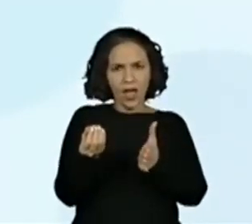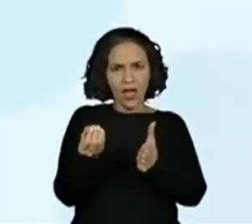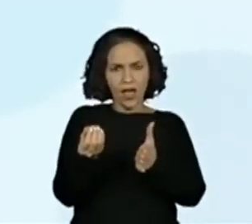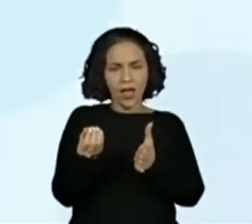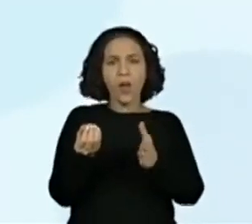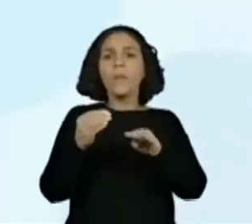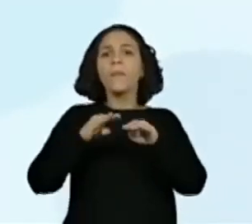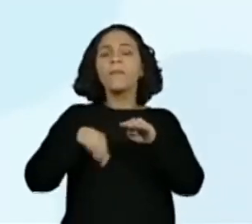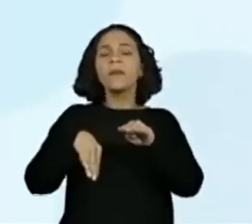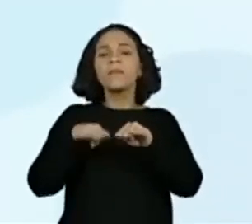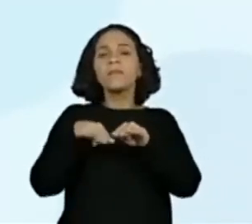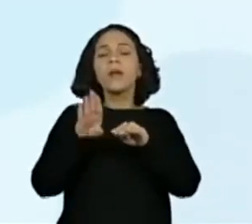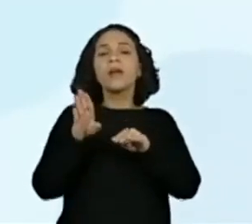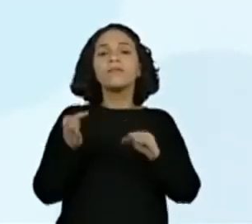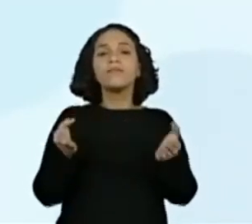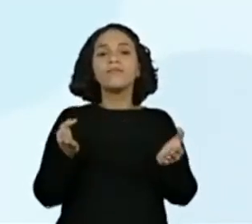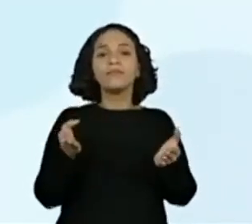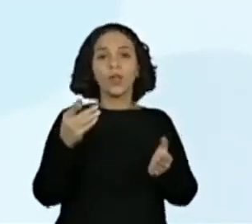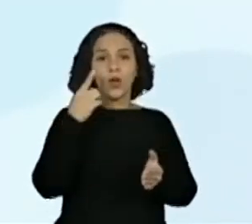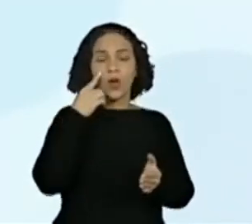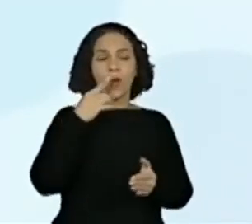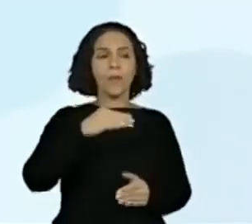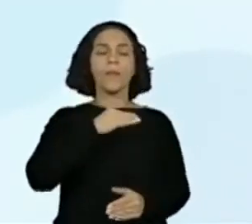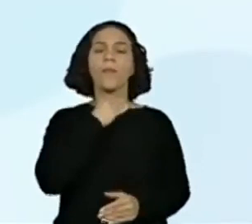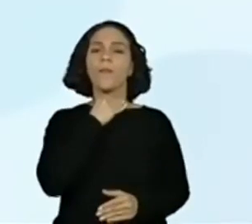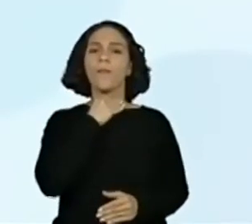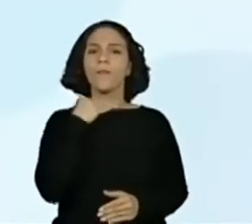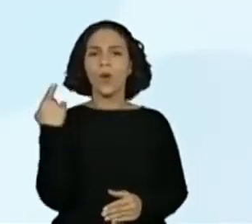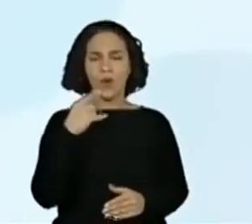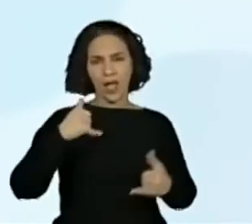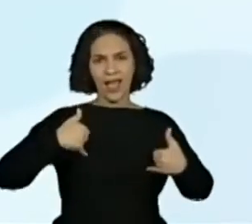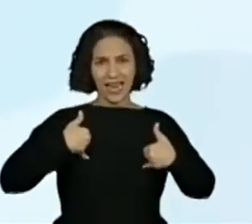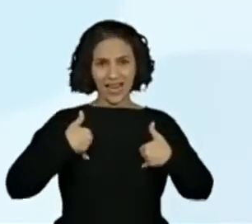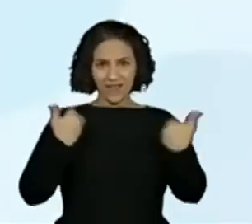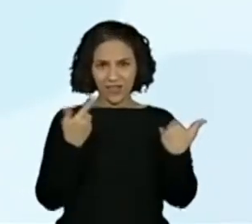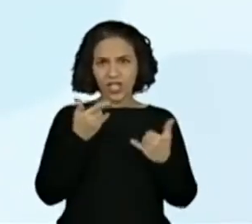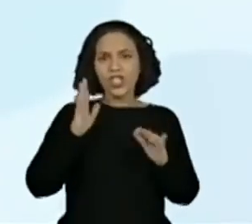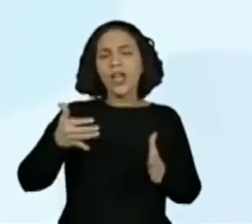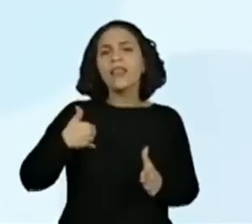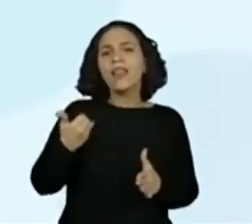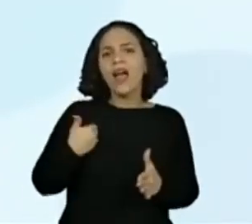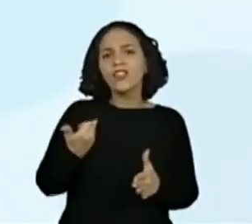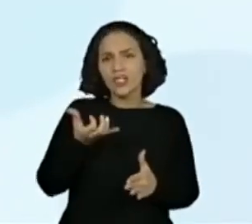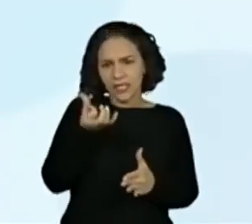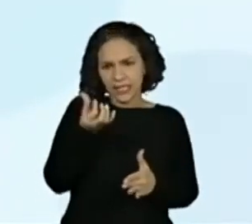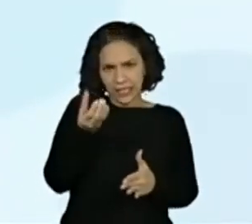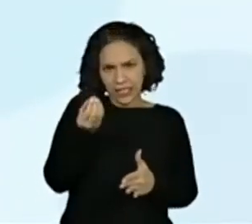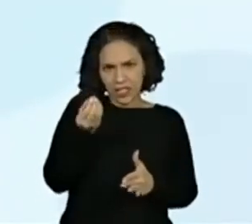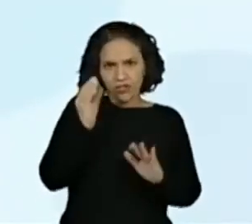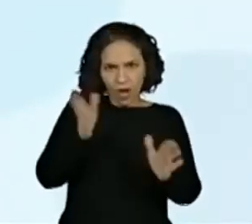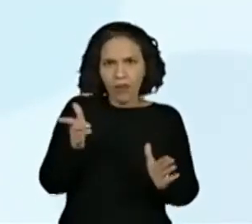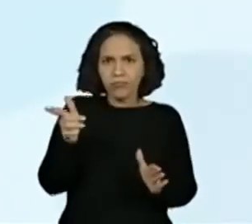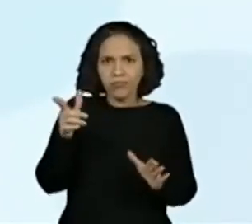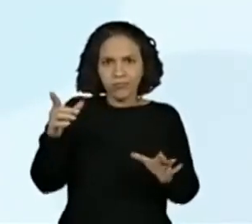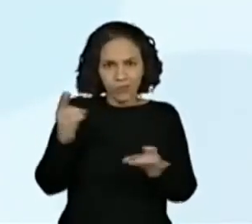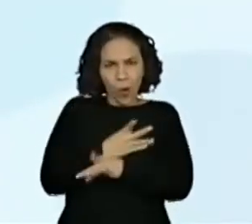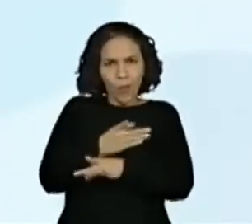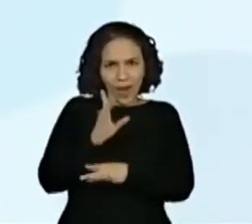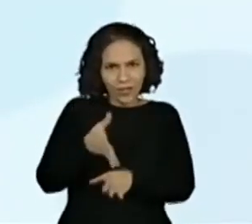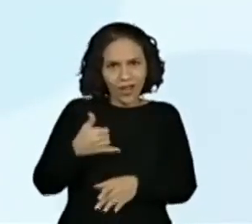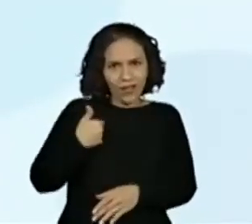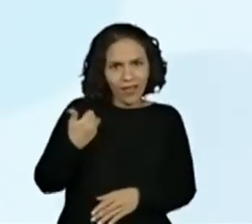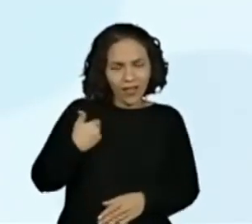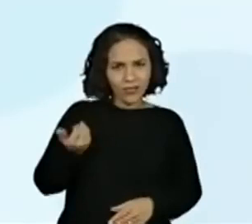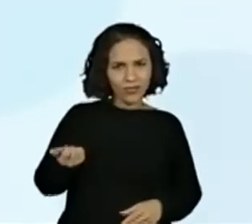Quando Cândido Portinari faleceu, ele já havia completado 60 anos? Qual é a opinião